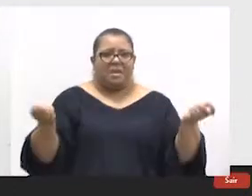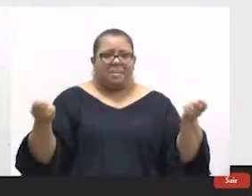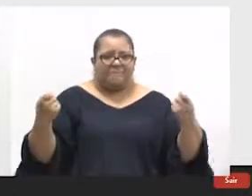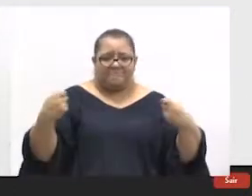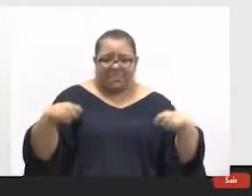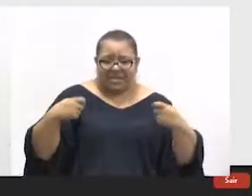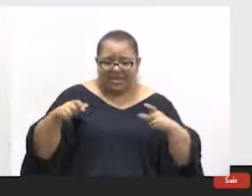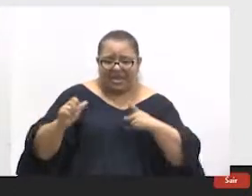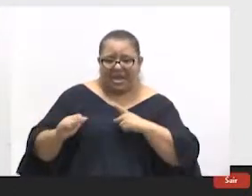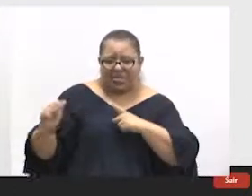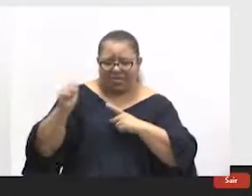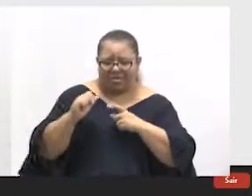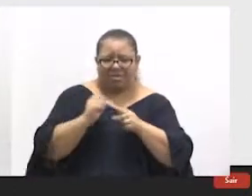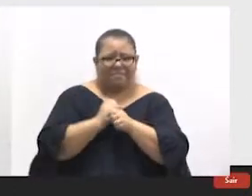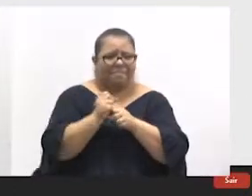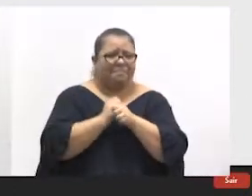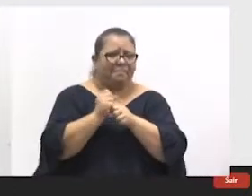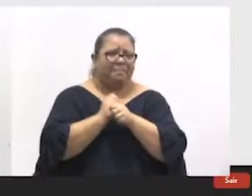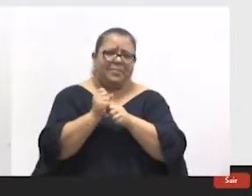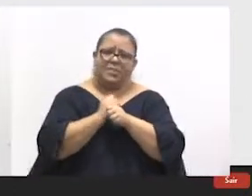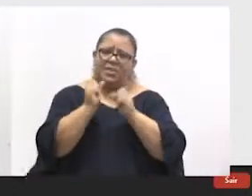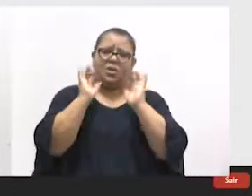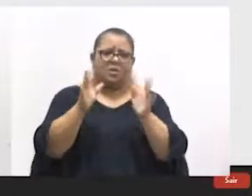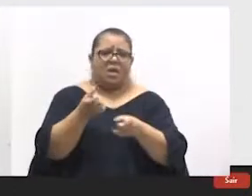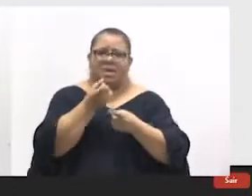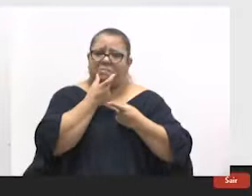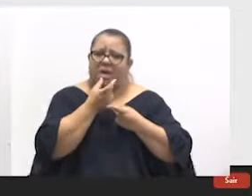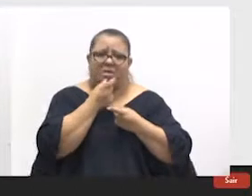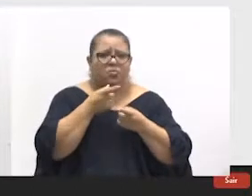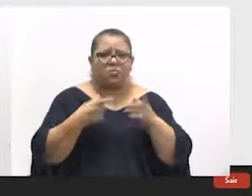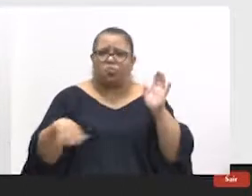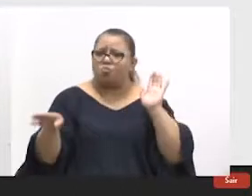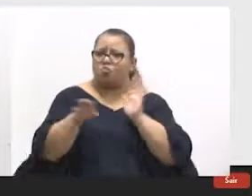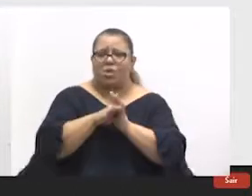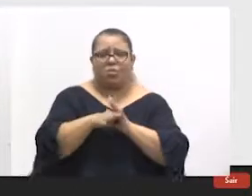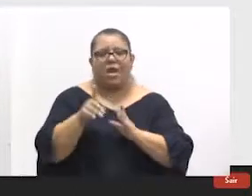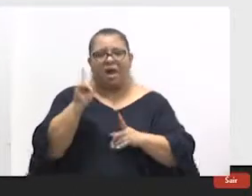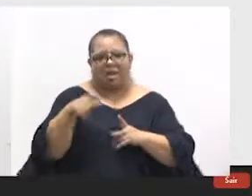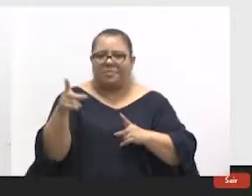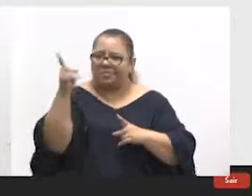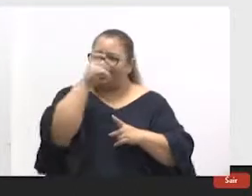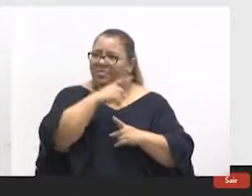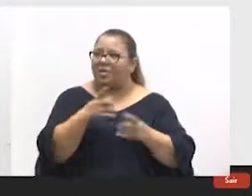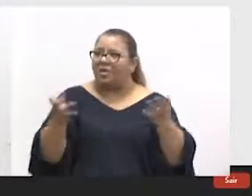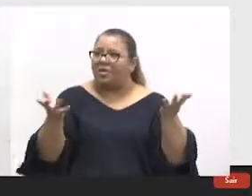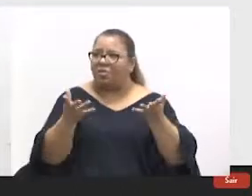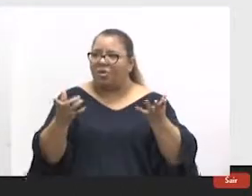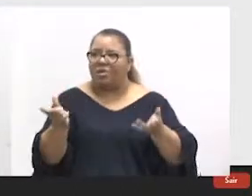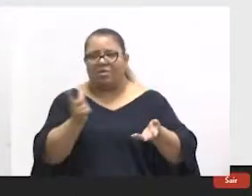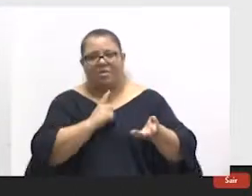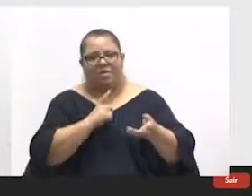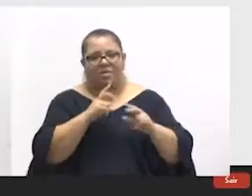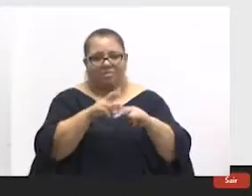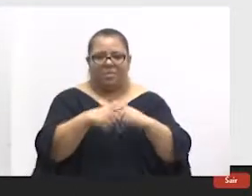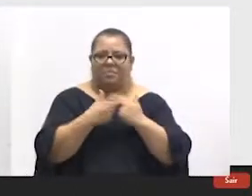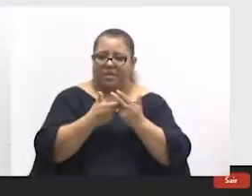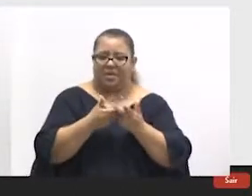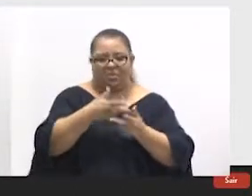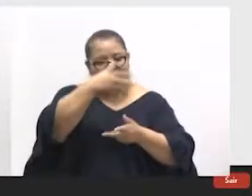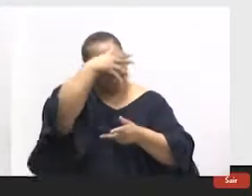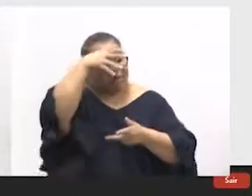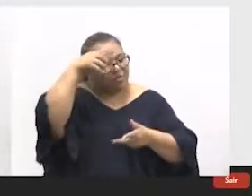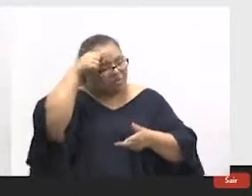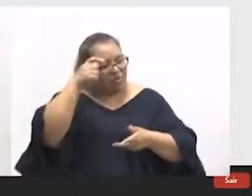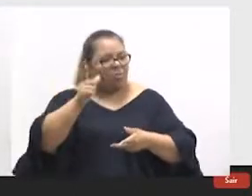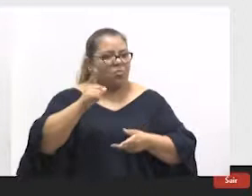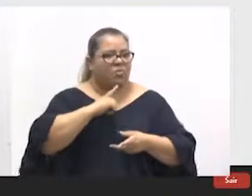PAC há muitos anos, né? Então, essa dificuldade que a gente tem, inclusive aqui no Mato Grosso,